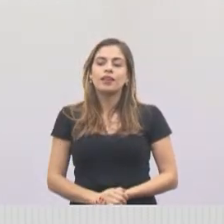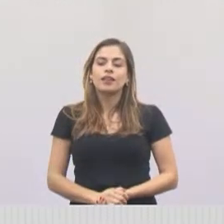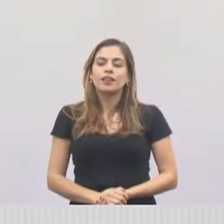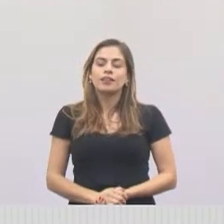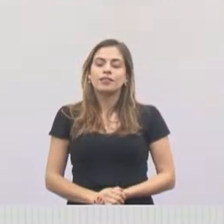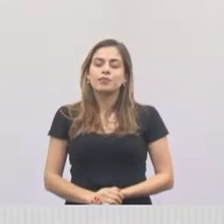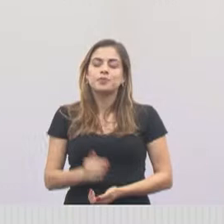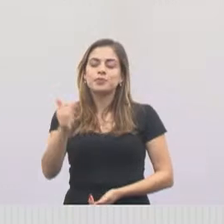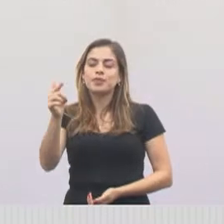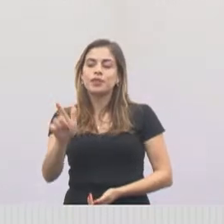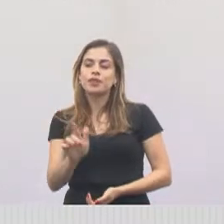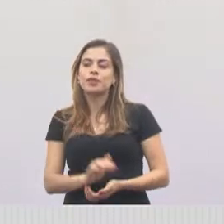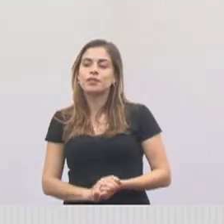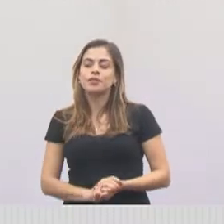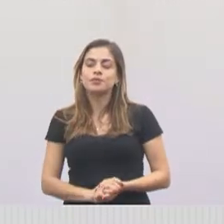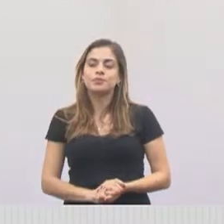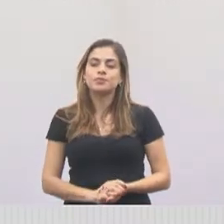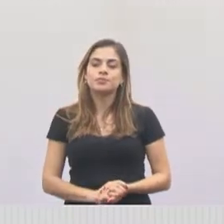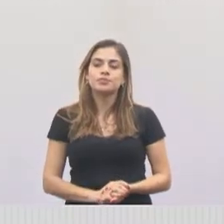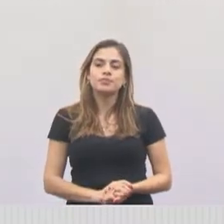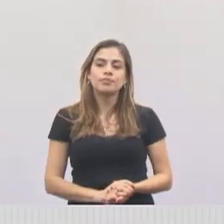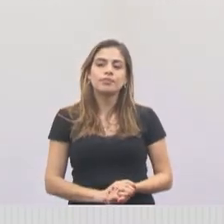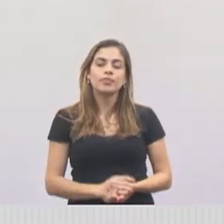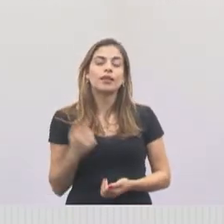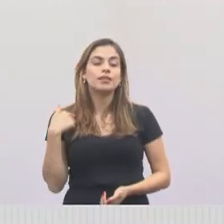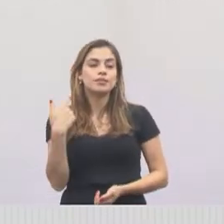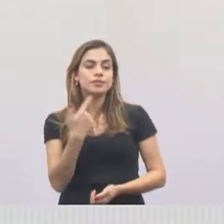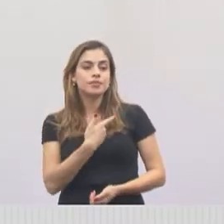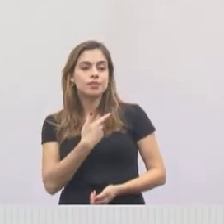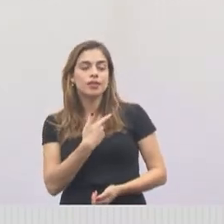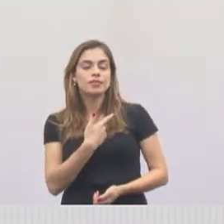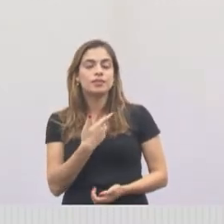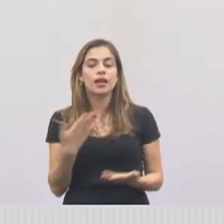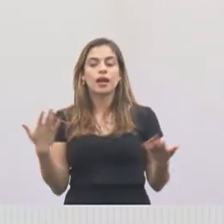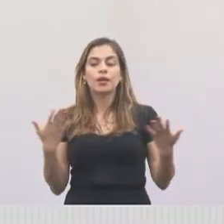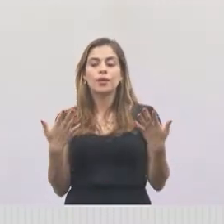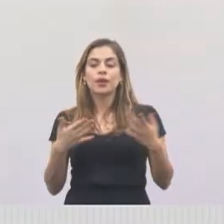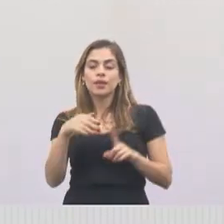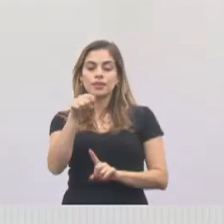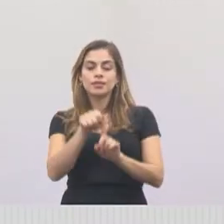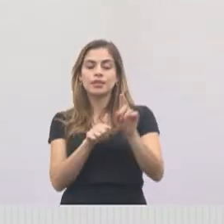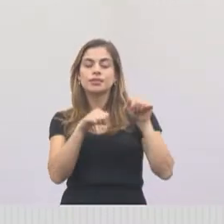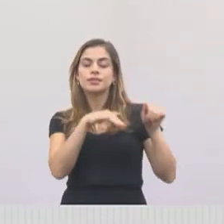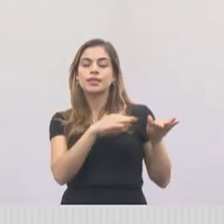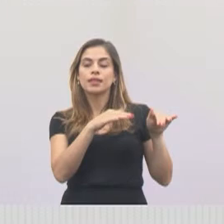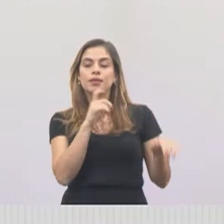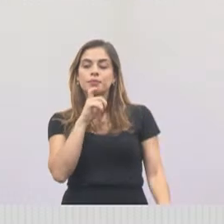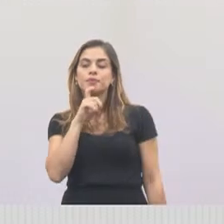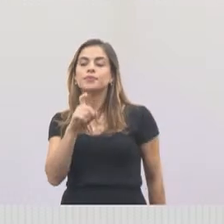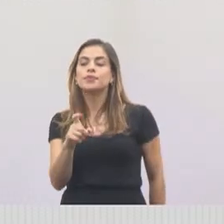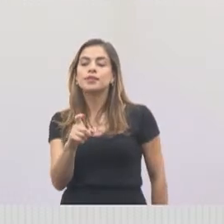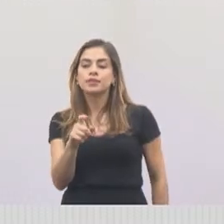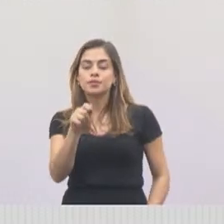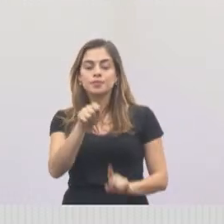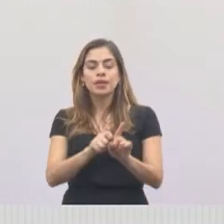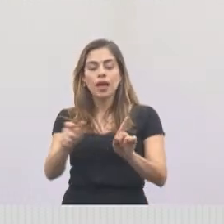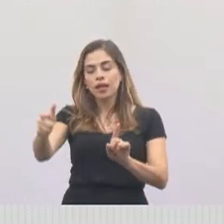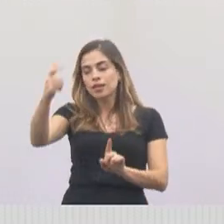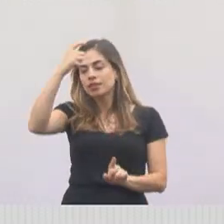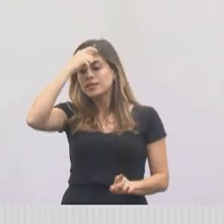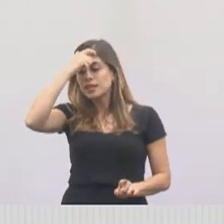Pode ir para a próxima. E nós estamos no setembro verde, que é o mês de